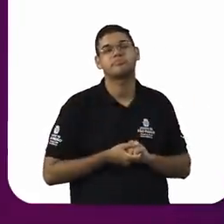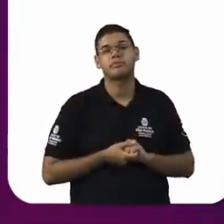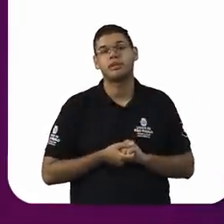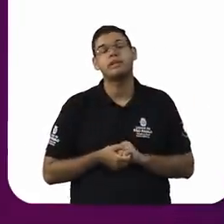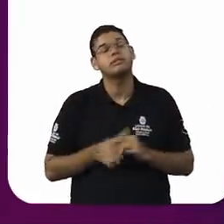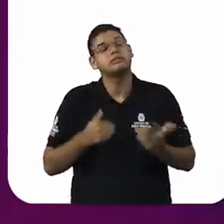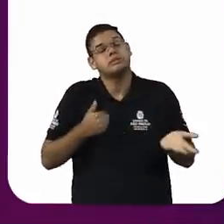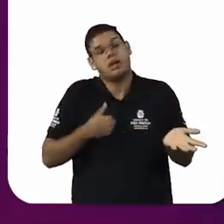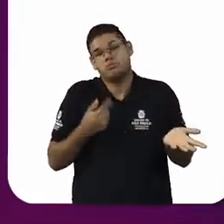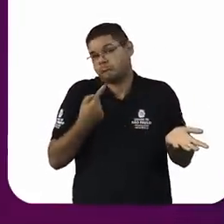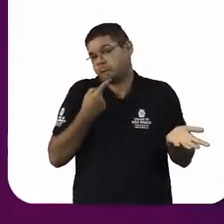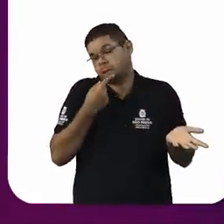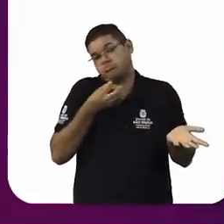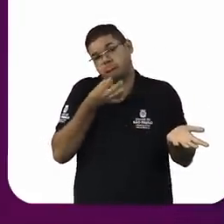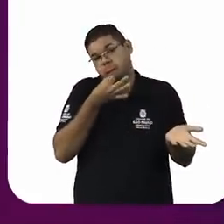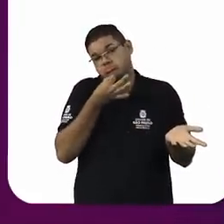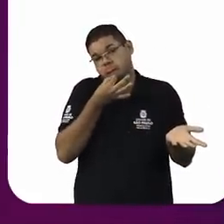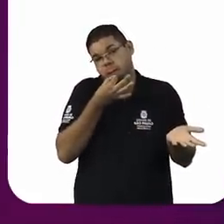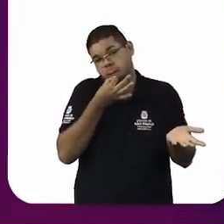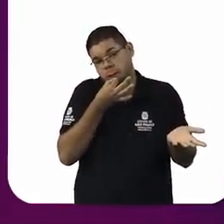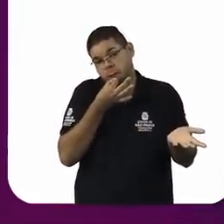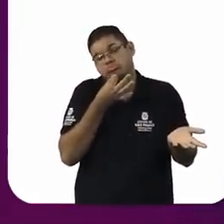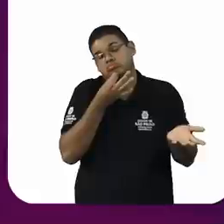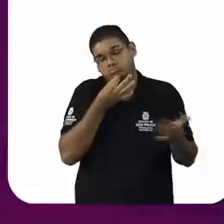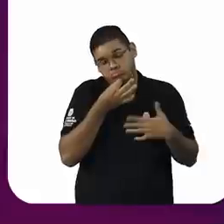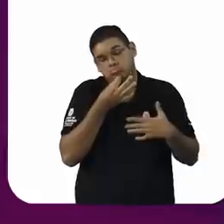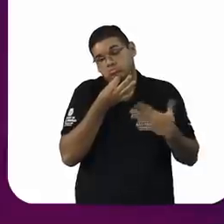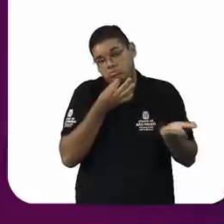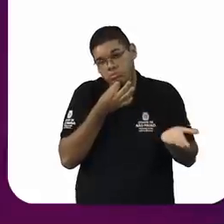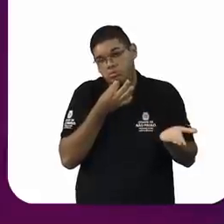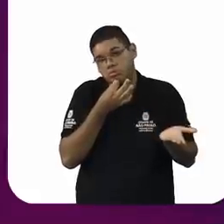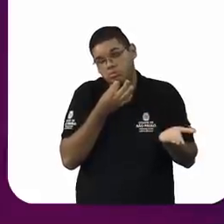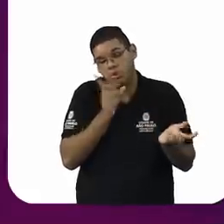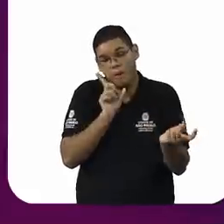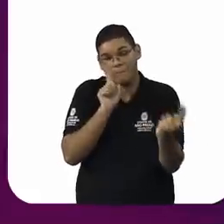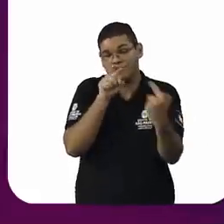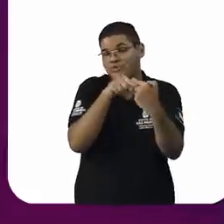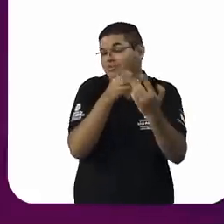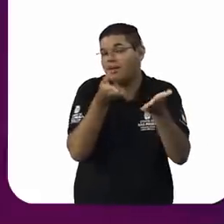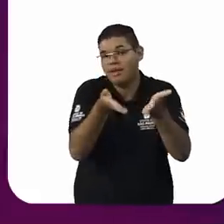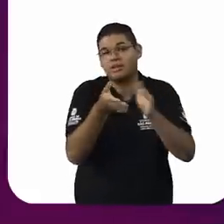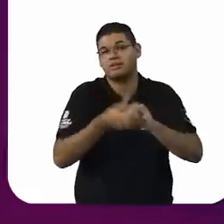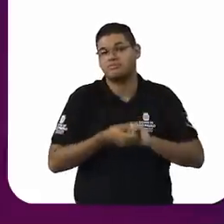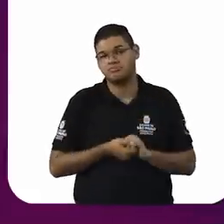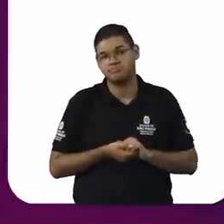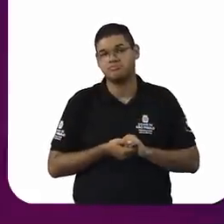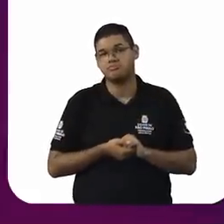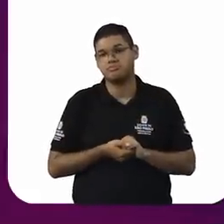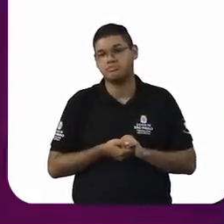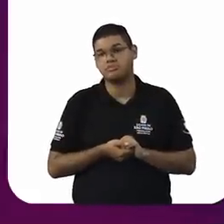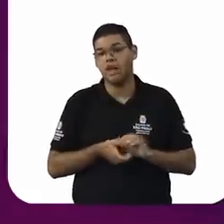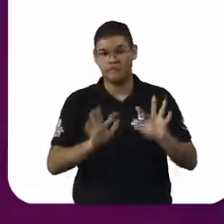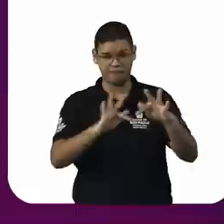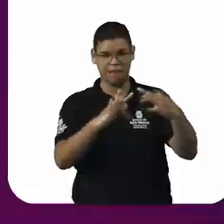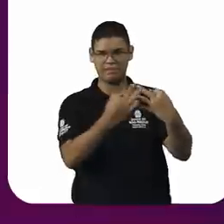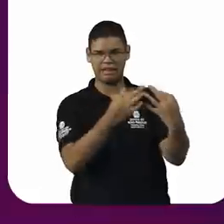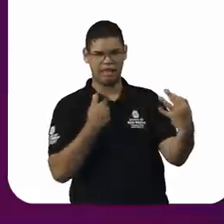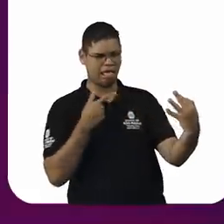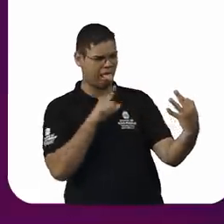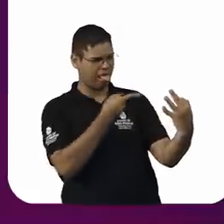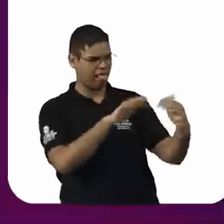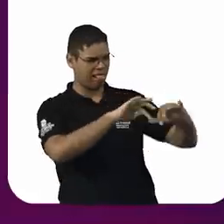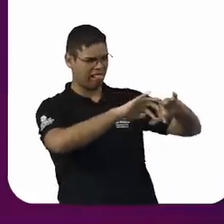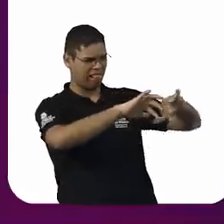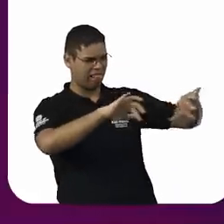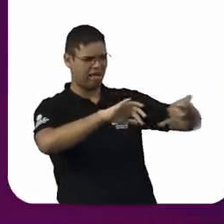cabeça, eu como babalurixá sacerdote, esse é o meu papel sacerdotal. O meu papel sacerdotal não é dividir as famílias por conta